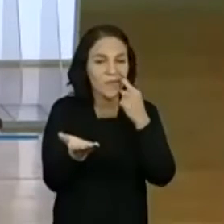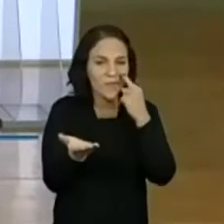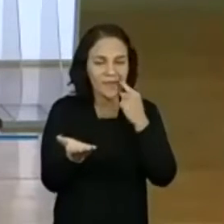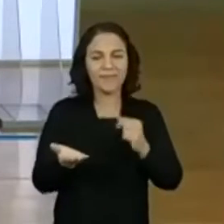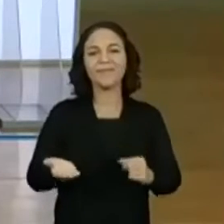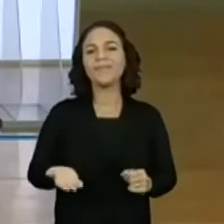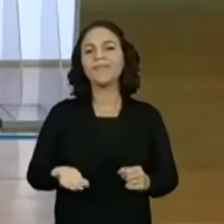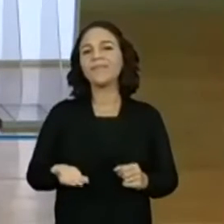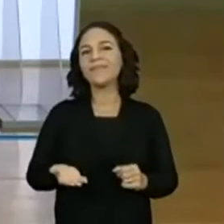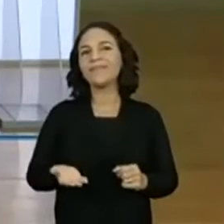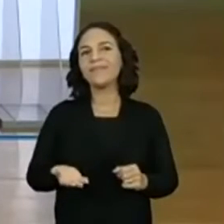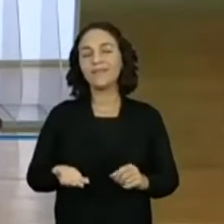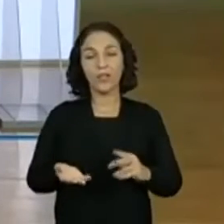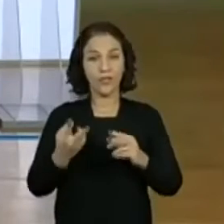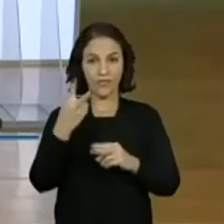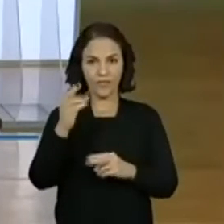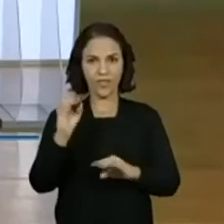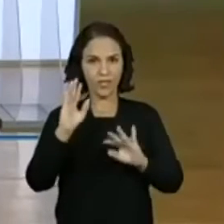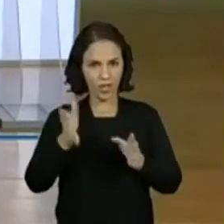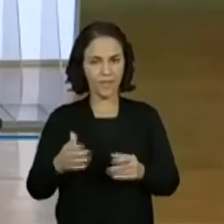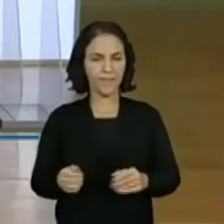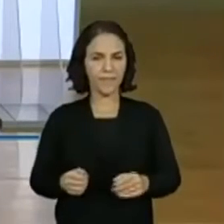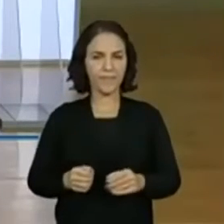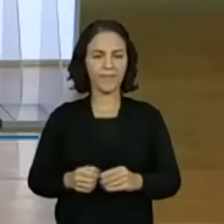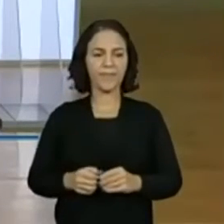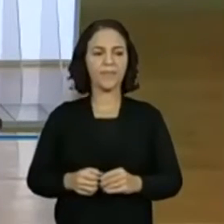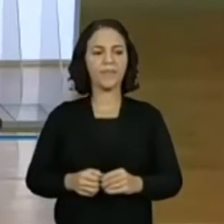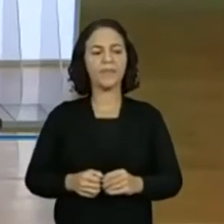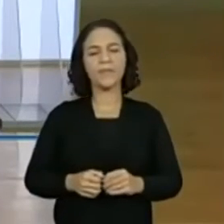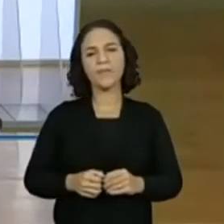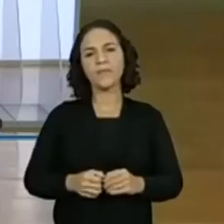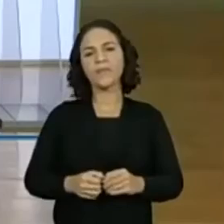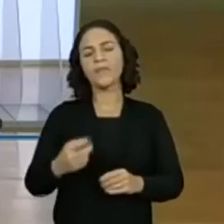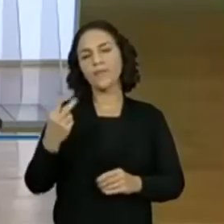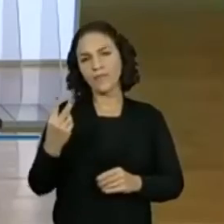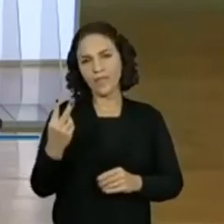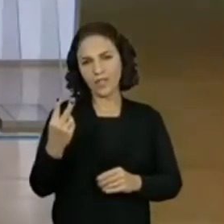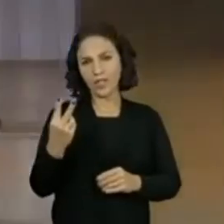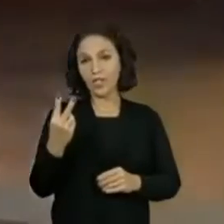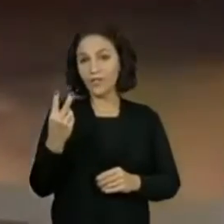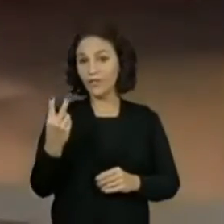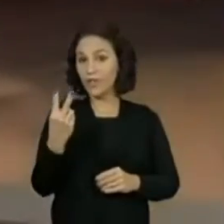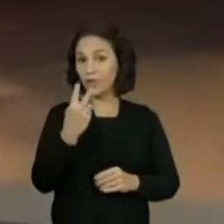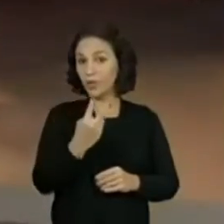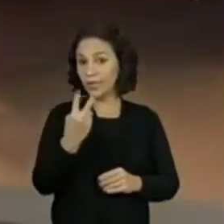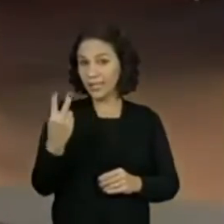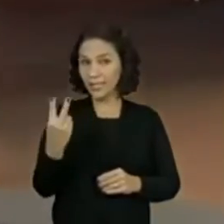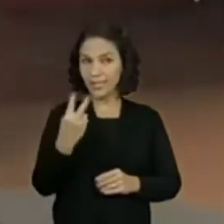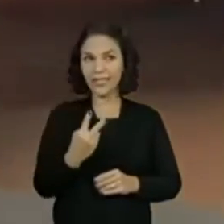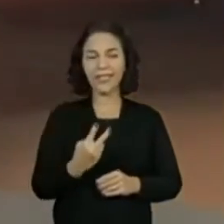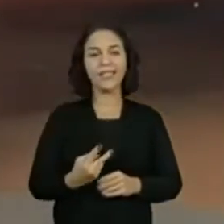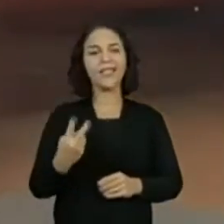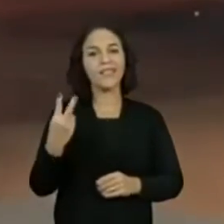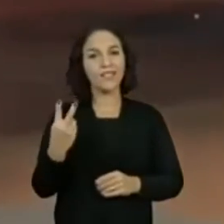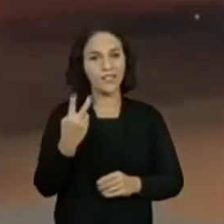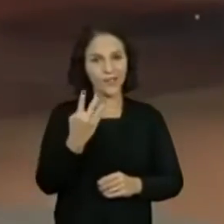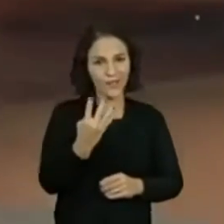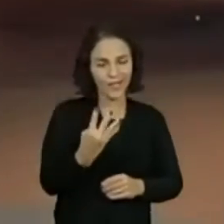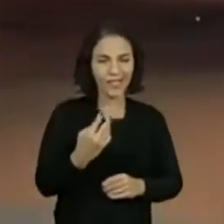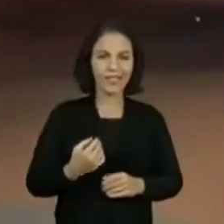mão? Aqui nós já temos 20. Vamos contar aqui do ladinho? Mais dois. 22, 24,